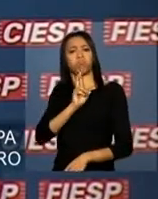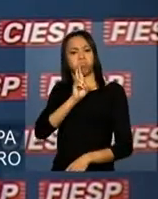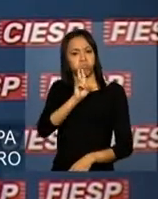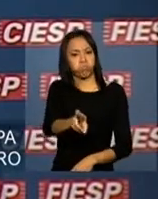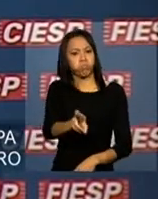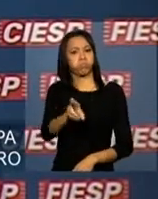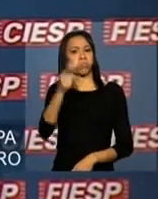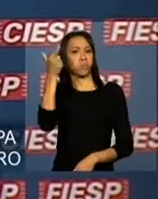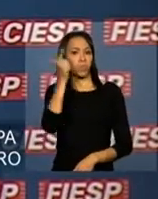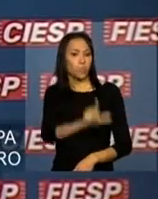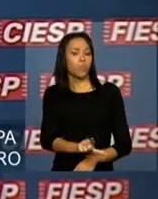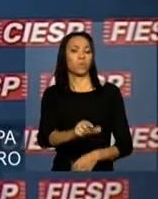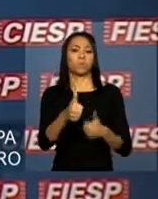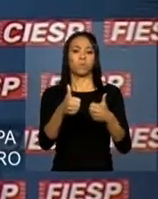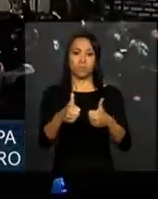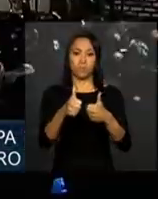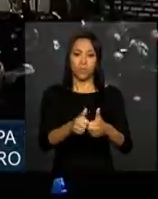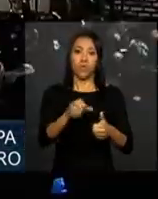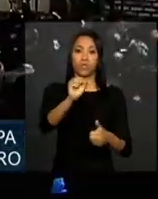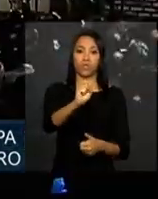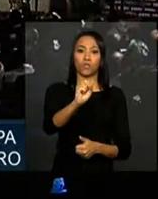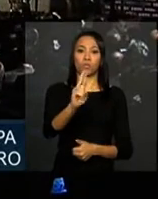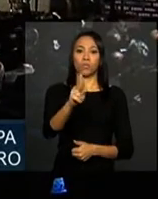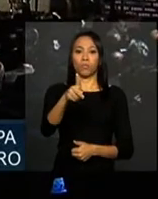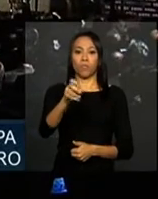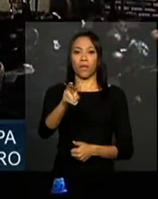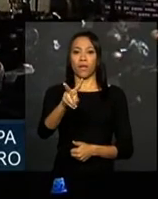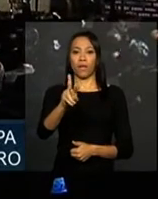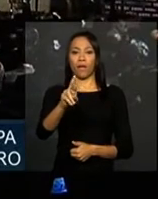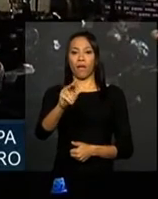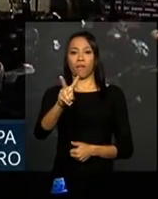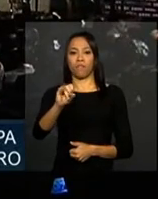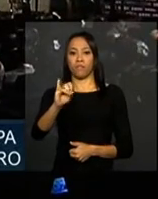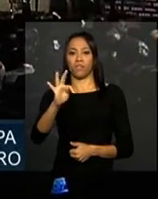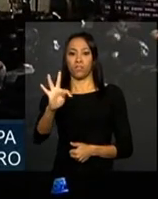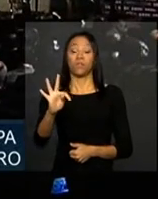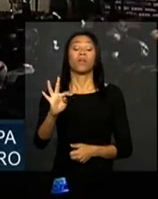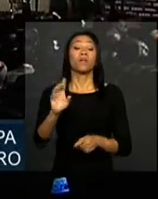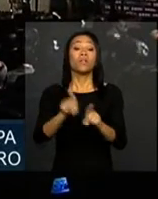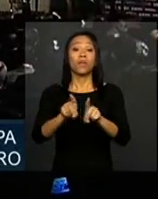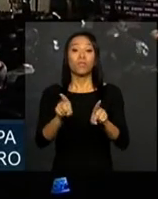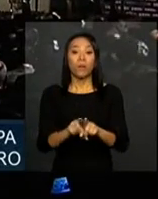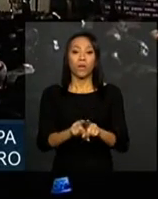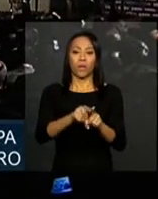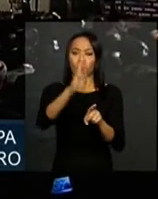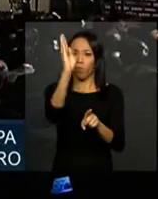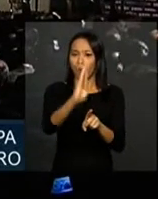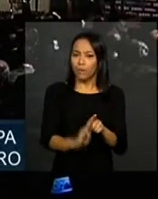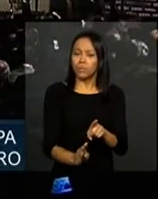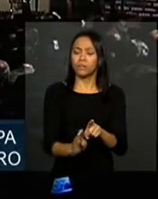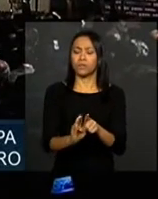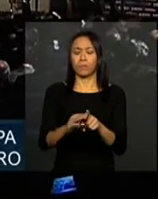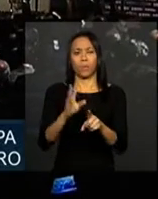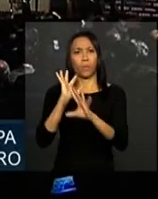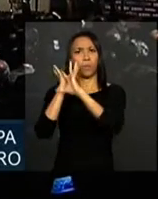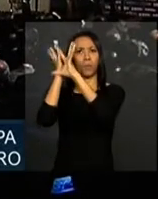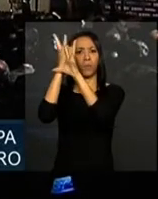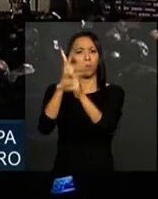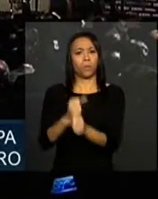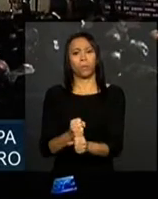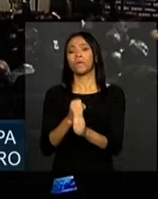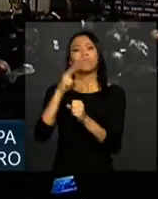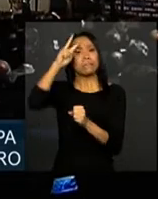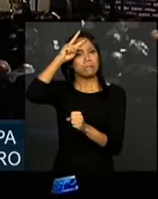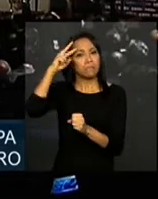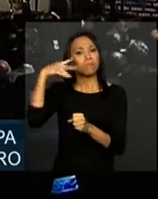superávit primário este ano. A essa solidez econômica, o Brasil alia conquistas históricas na